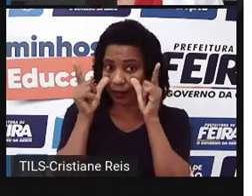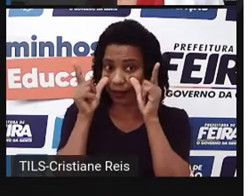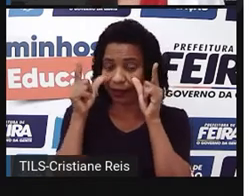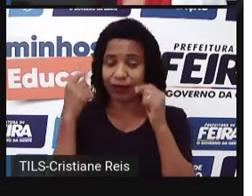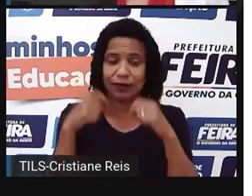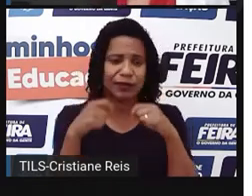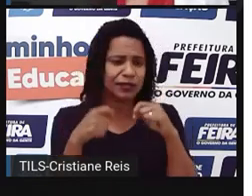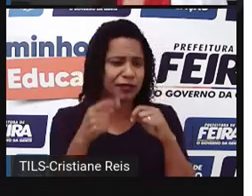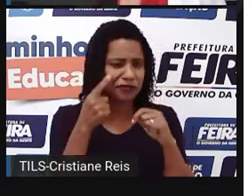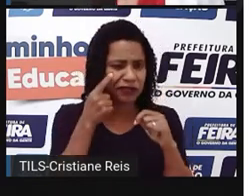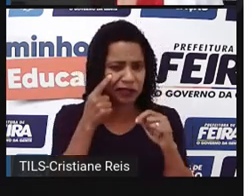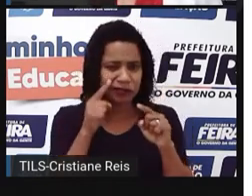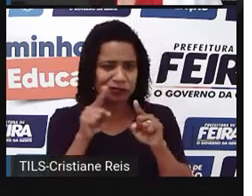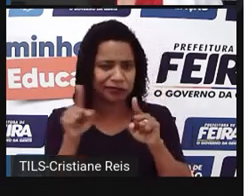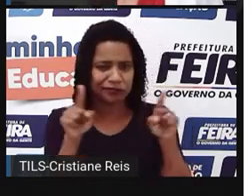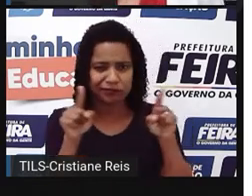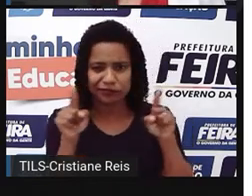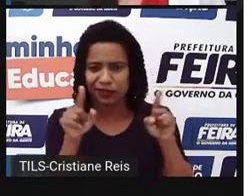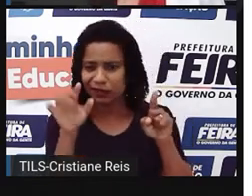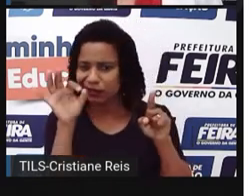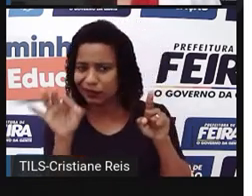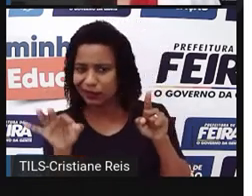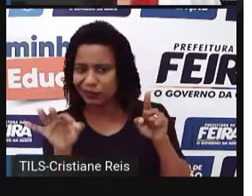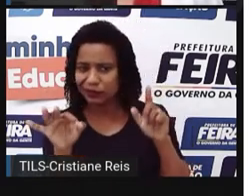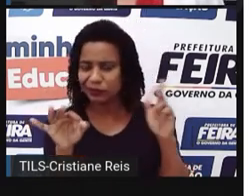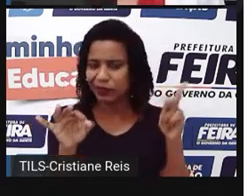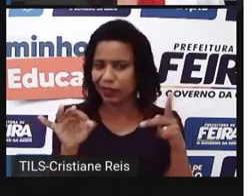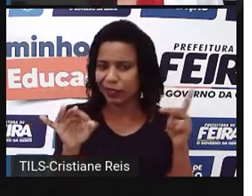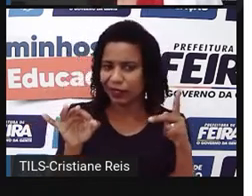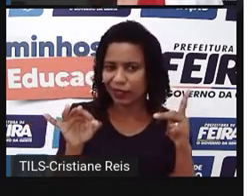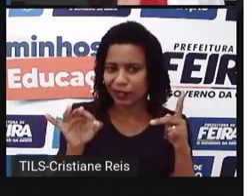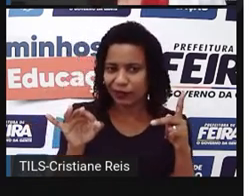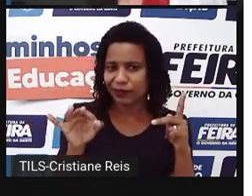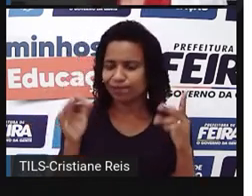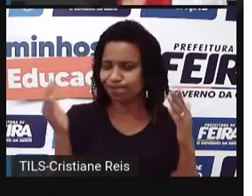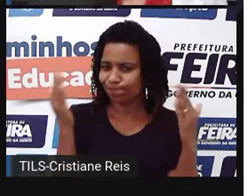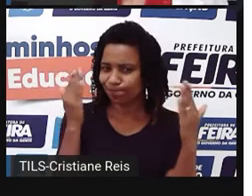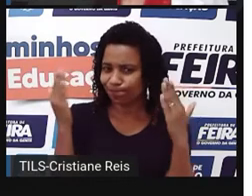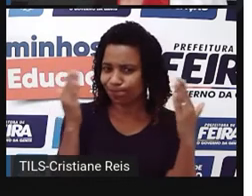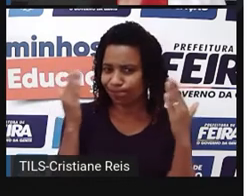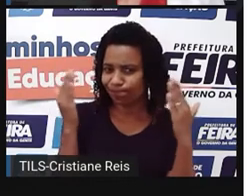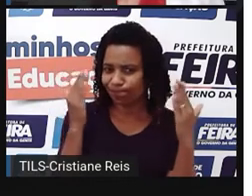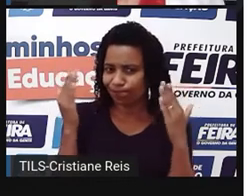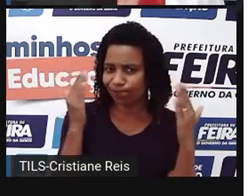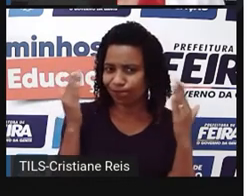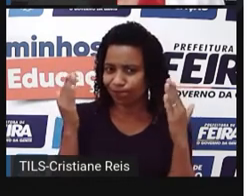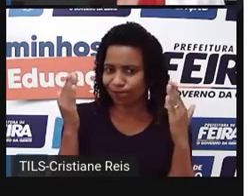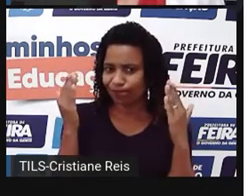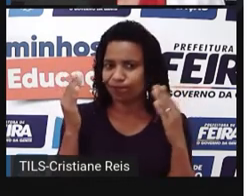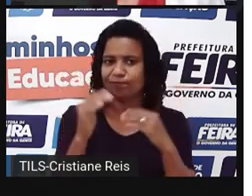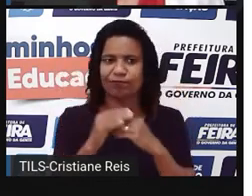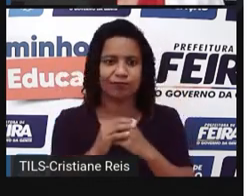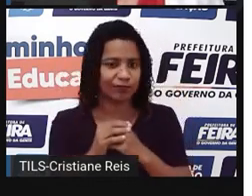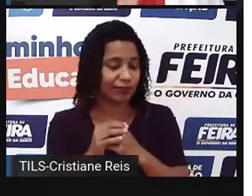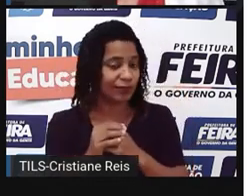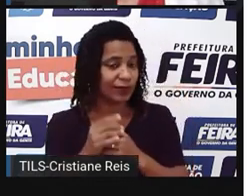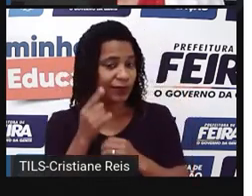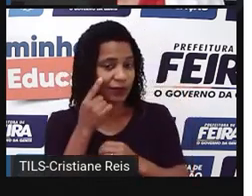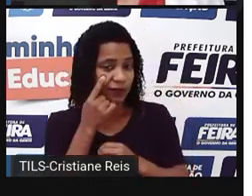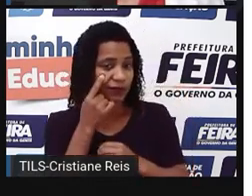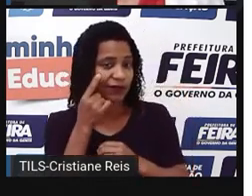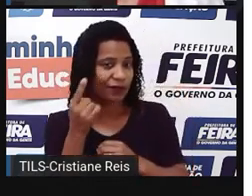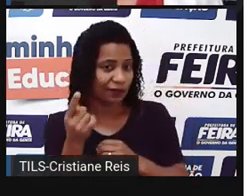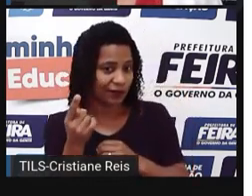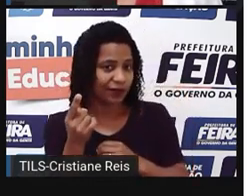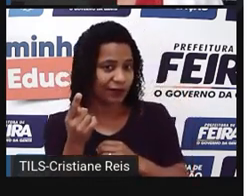para me ajudar a dizer, a entender a diferença entre o que é, na verdade. Strong and weak,